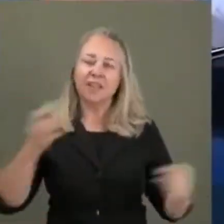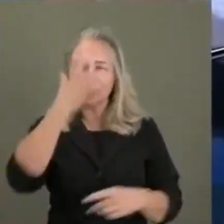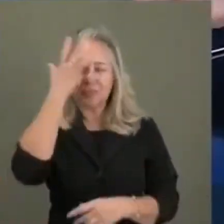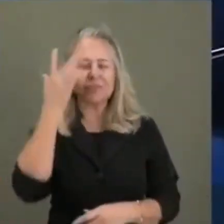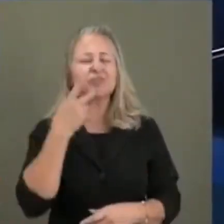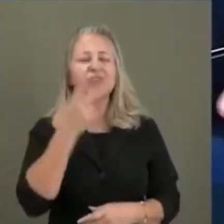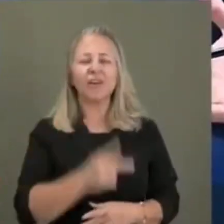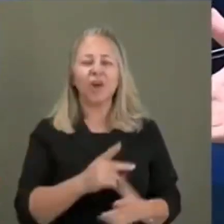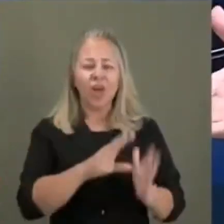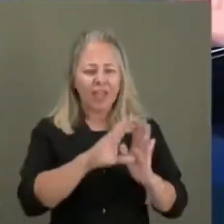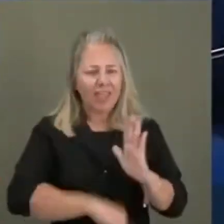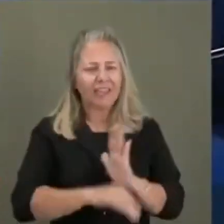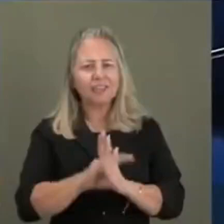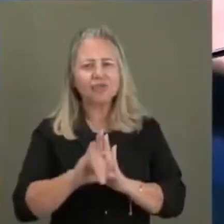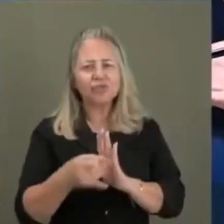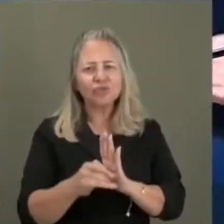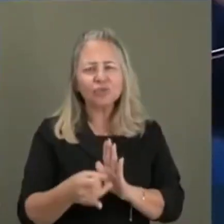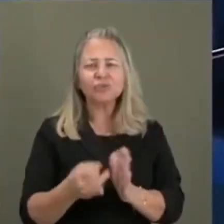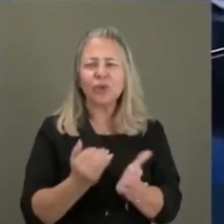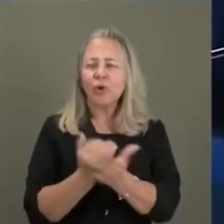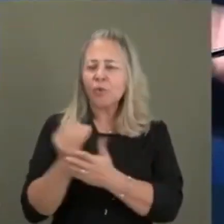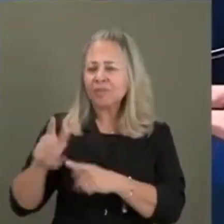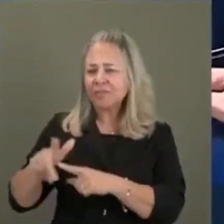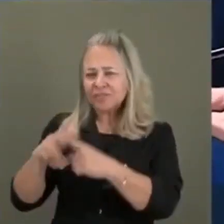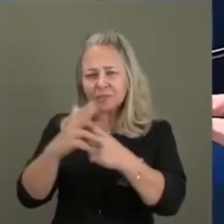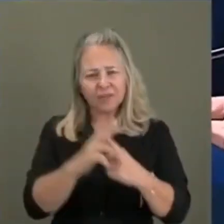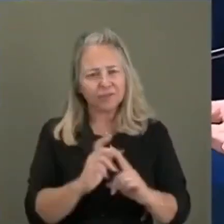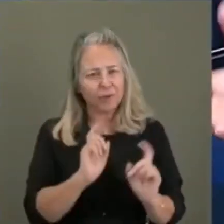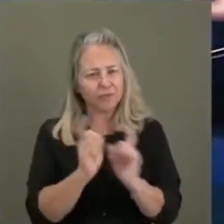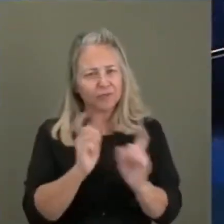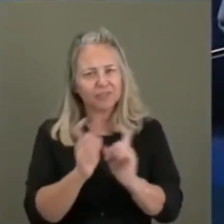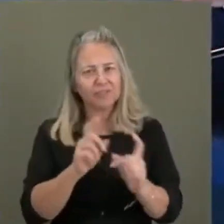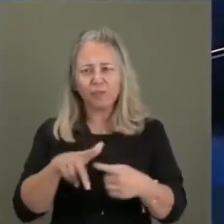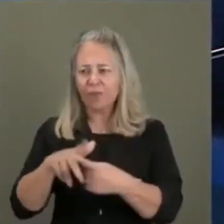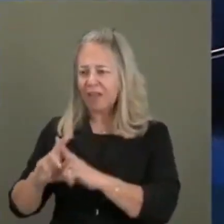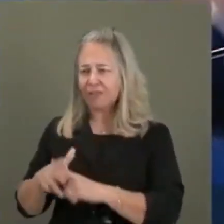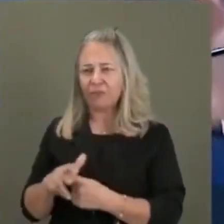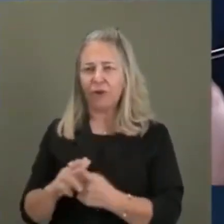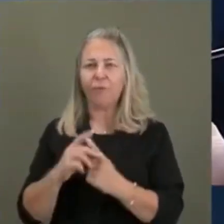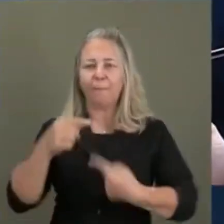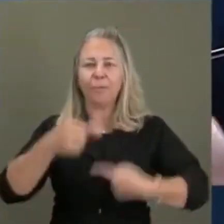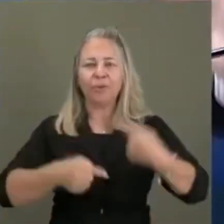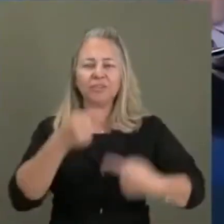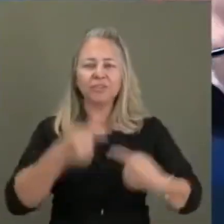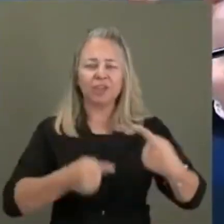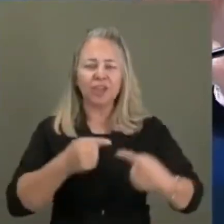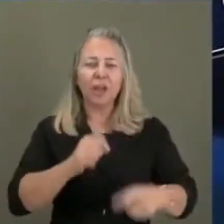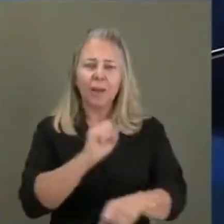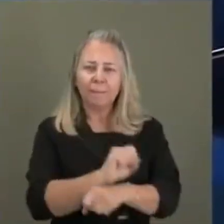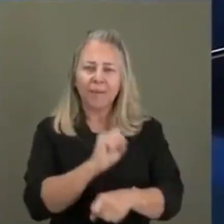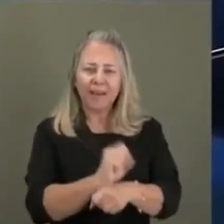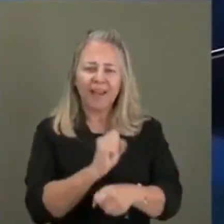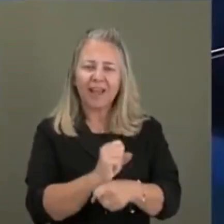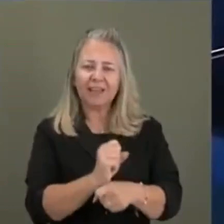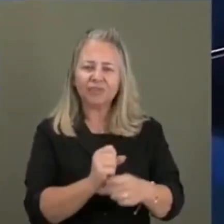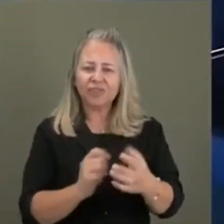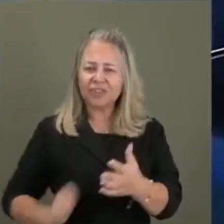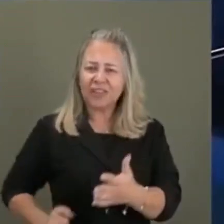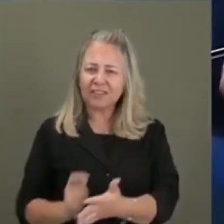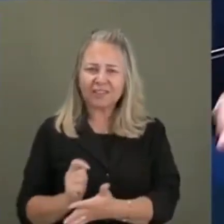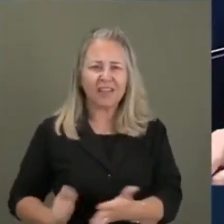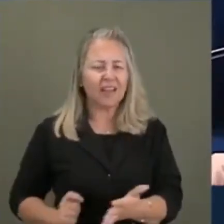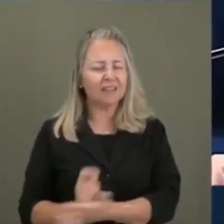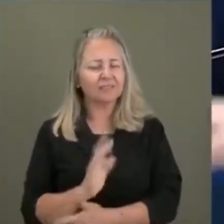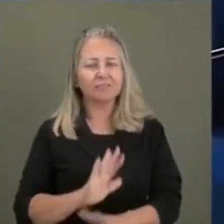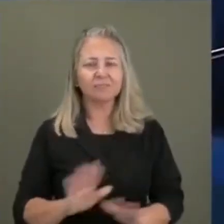queda de juros. Vamos começar a fazer uma reforma administrativa, uma reforma política, essa questão de cortar gastos da máquina pública. E aí vale para todos.